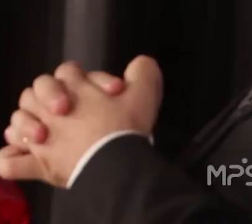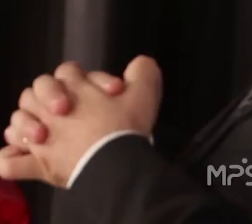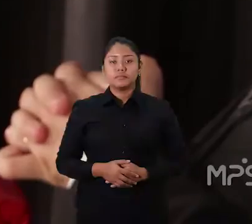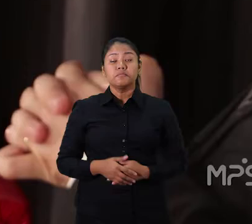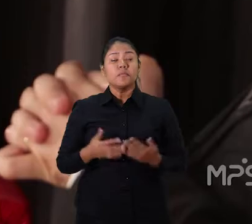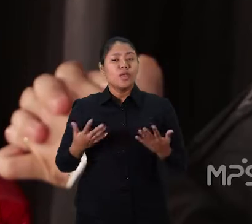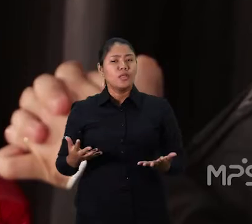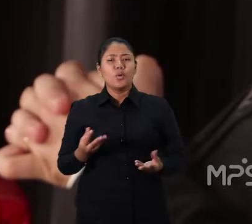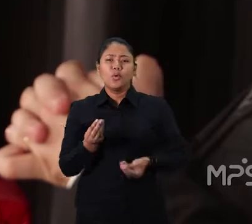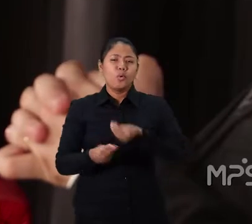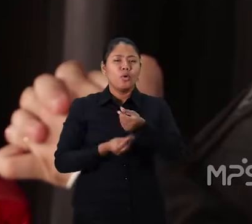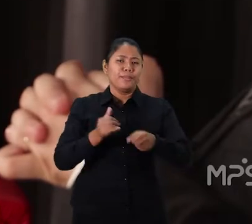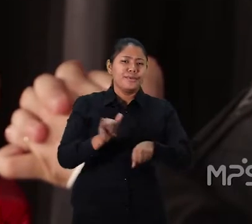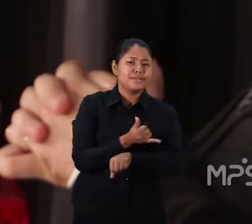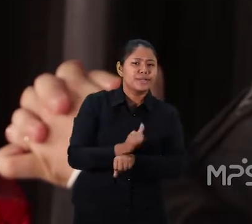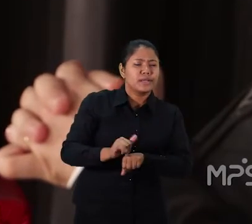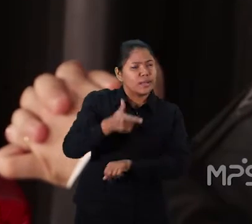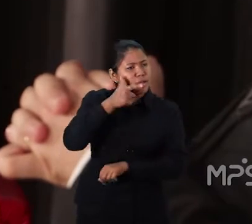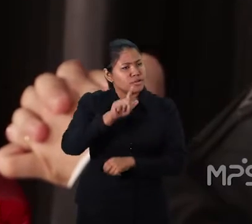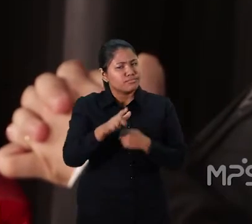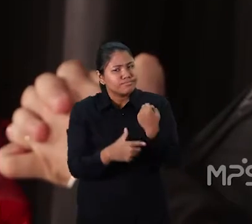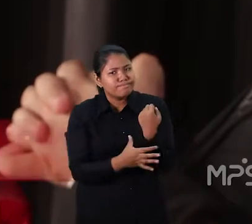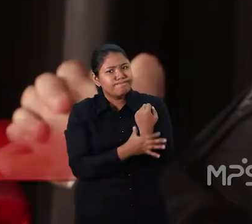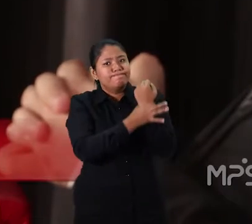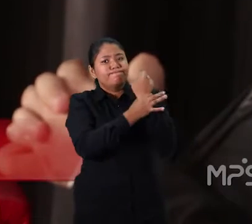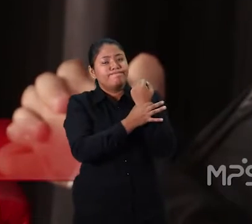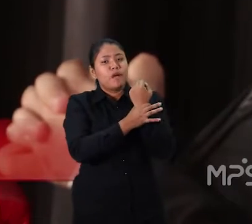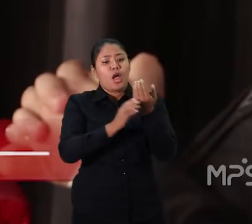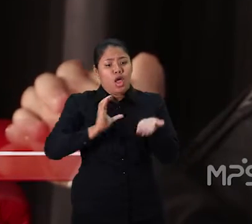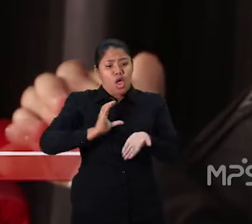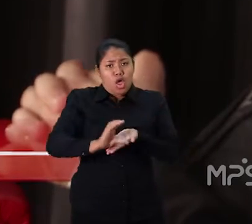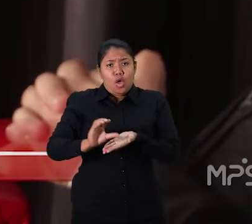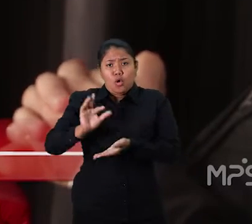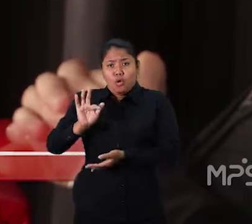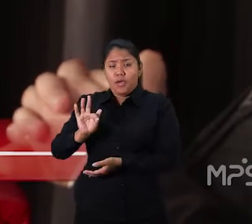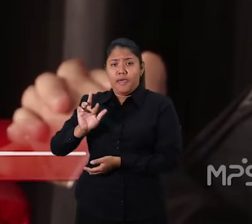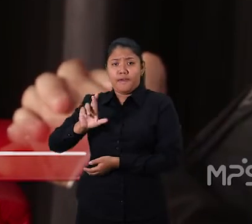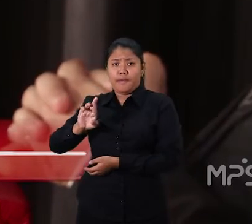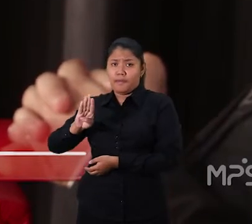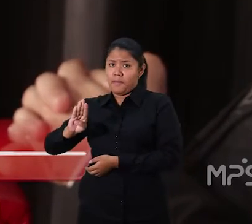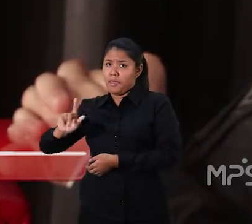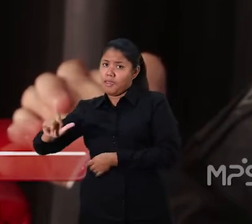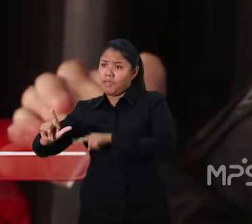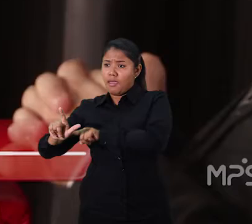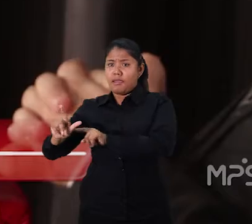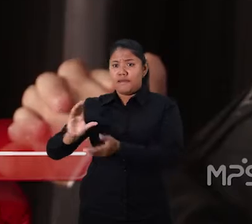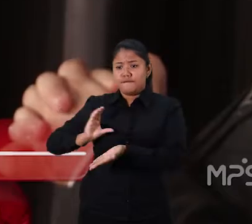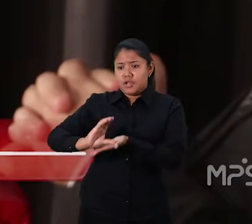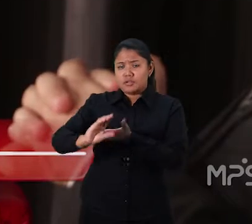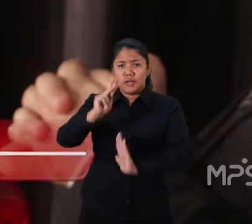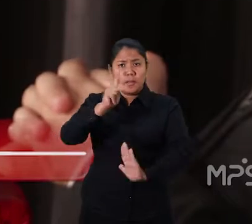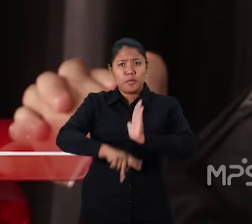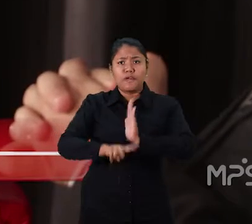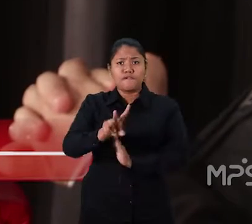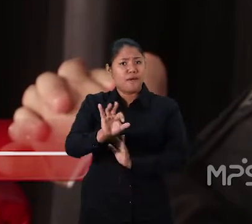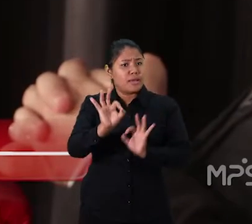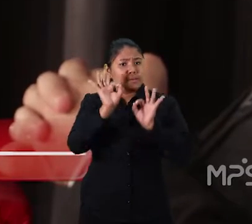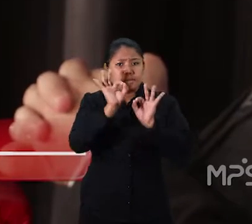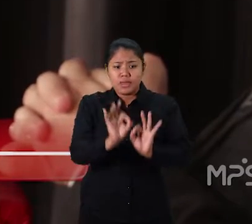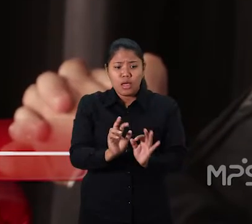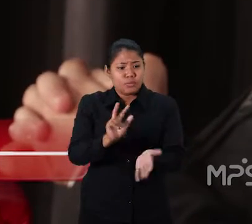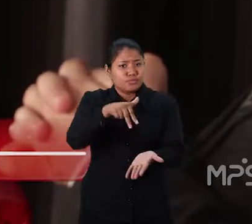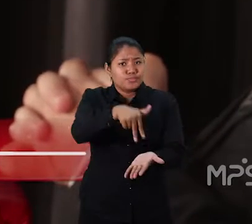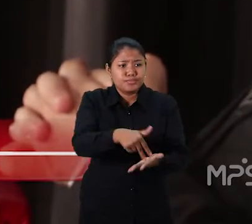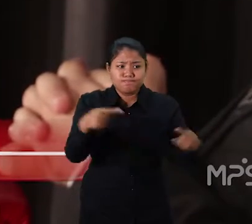E de que forma, quais mecanismos é que garantem que os recursos do FRBL que financiam o projeto